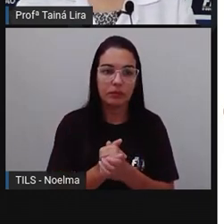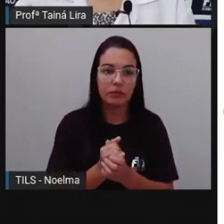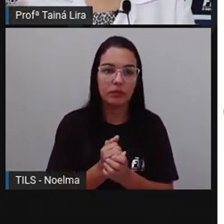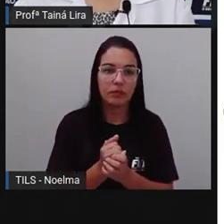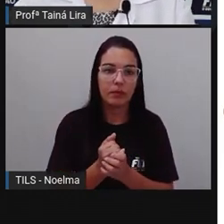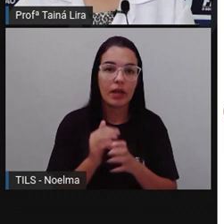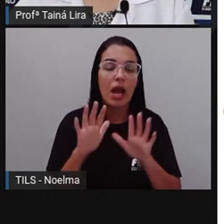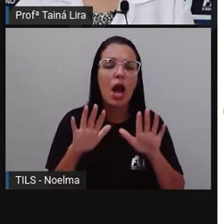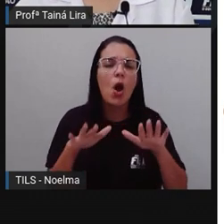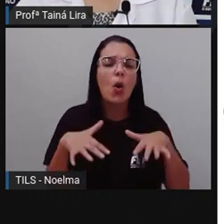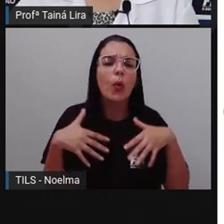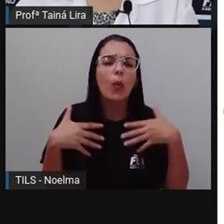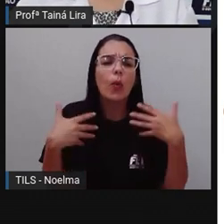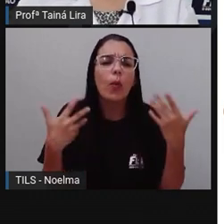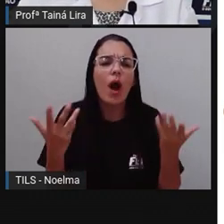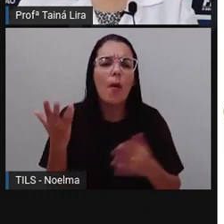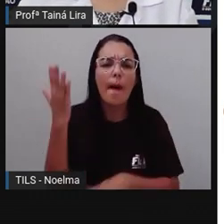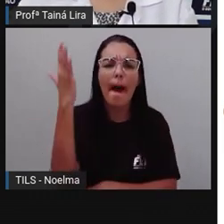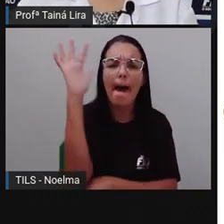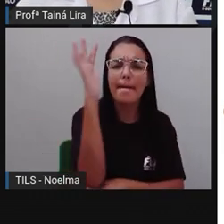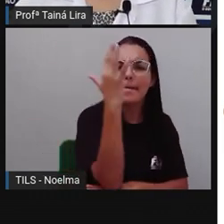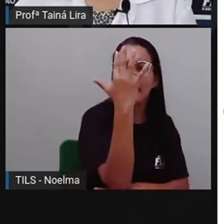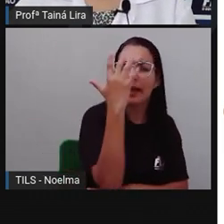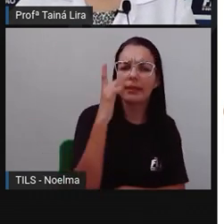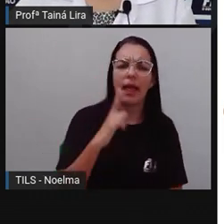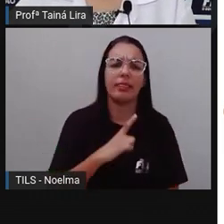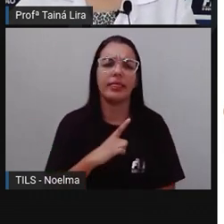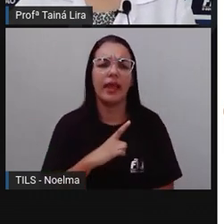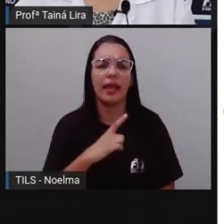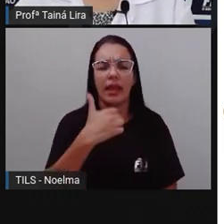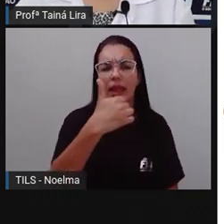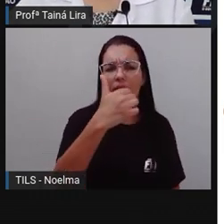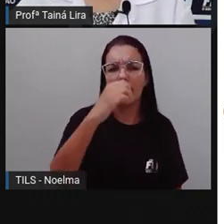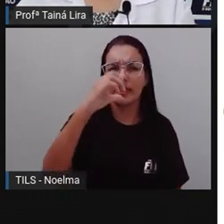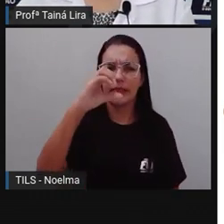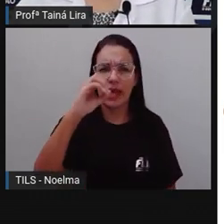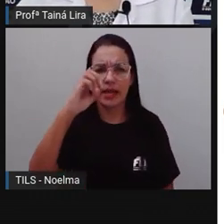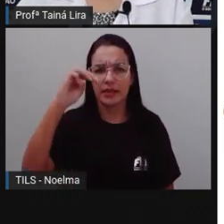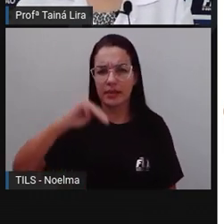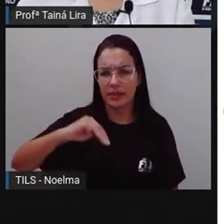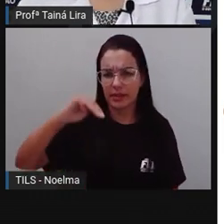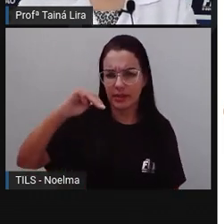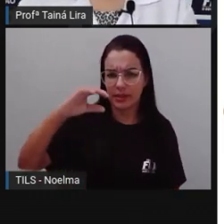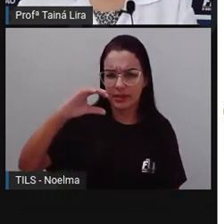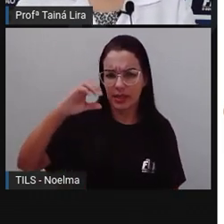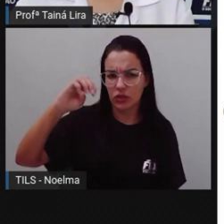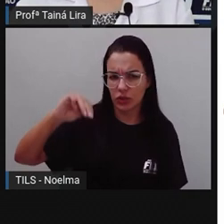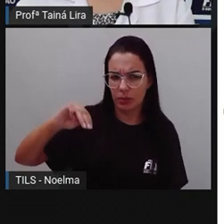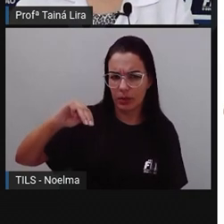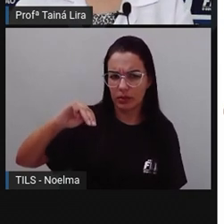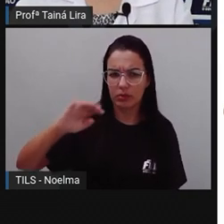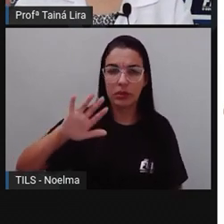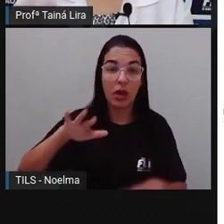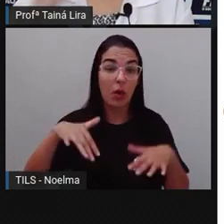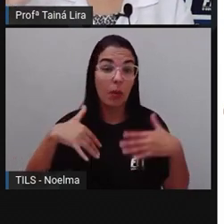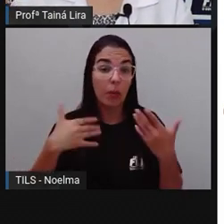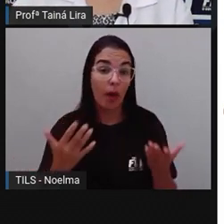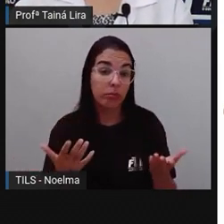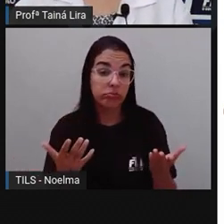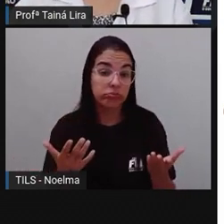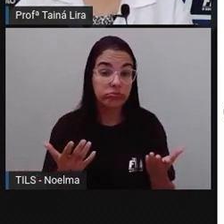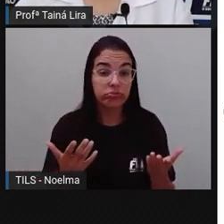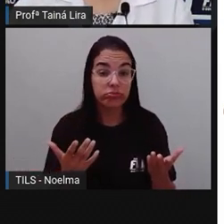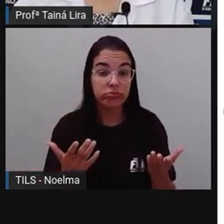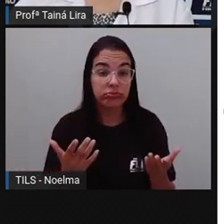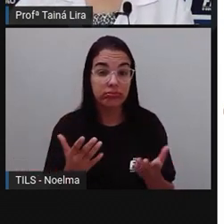Qual é a planta que tem 10 centímetros, A que tem 200 centímetros, E a mais baixa. Vamos ler primeiro aí,